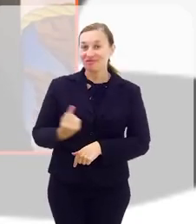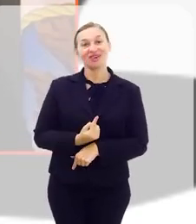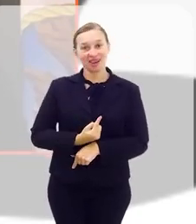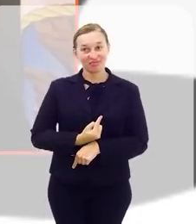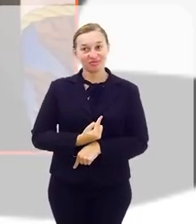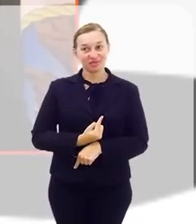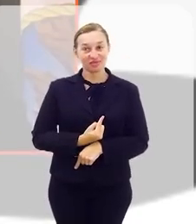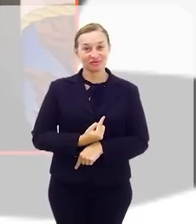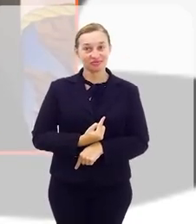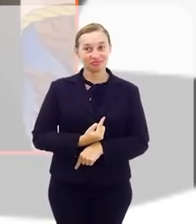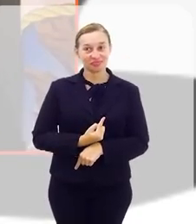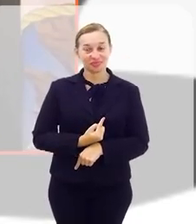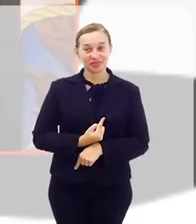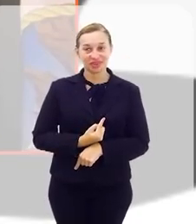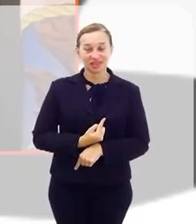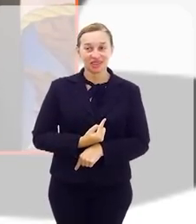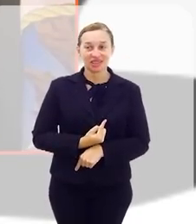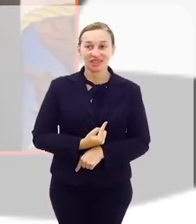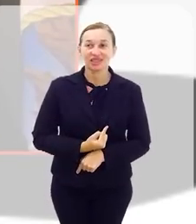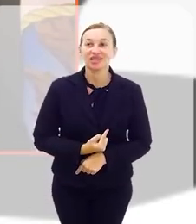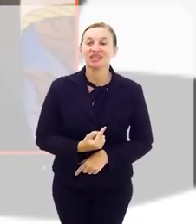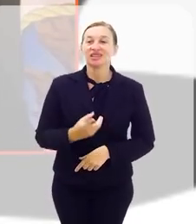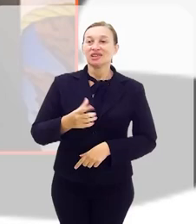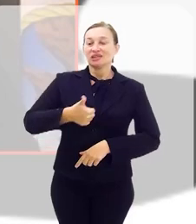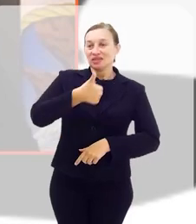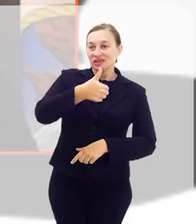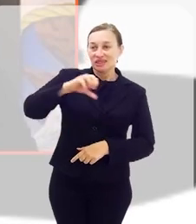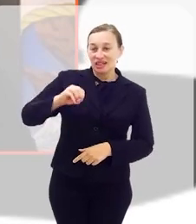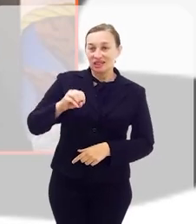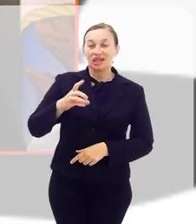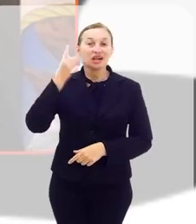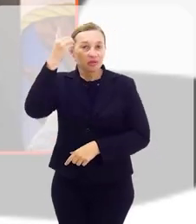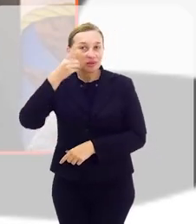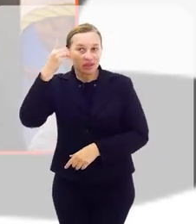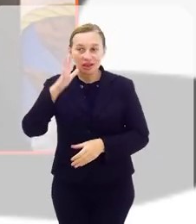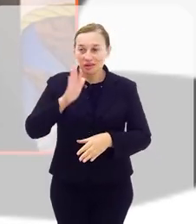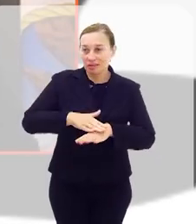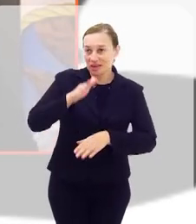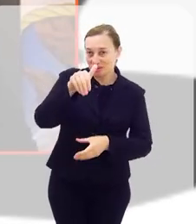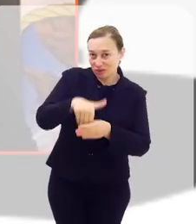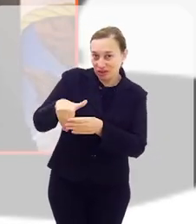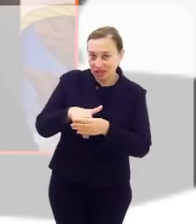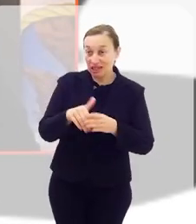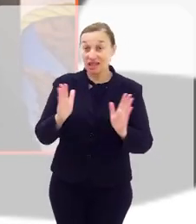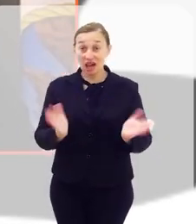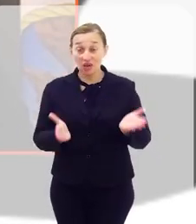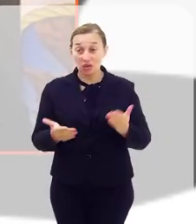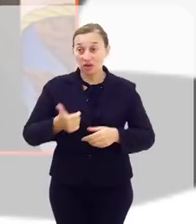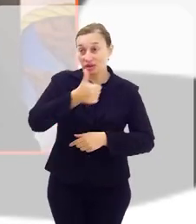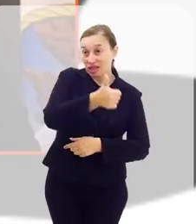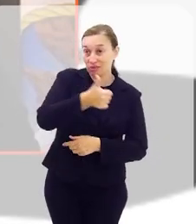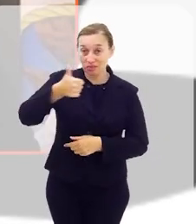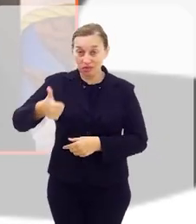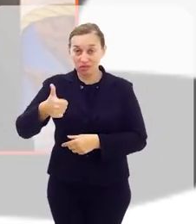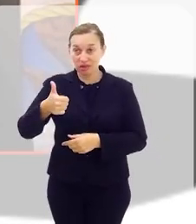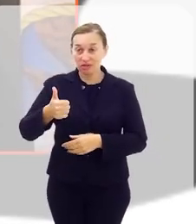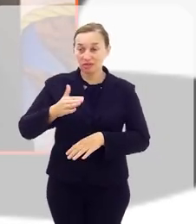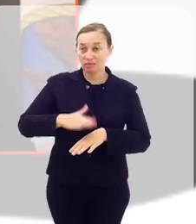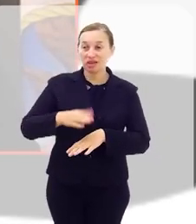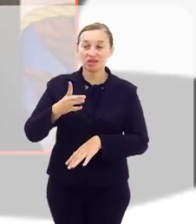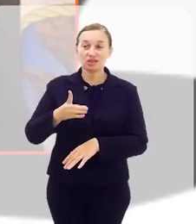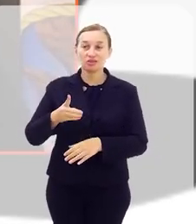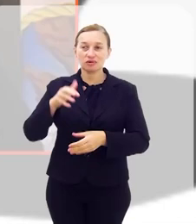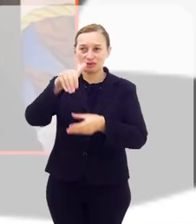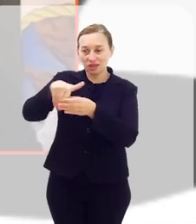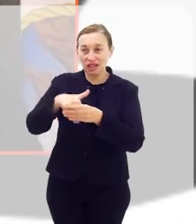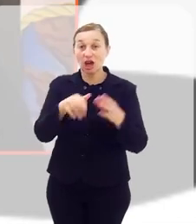viemos, sendo no outro pleito o décimo deputado mais votado e nessa o décimo primeiro, acrescentando aí quase 20 mil